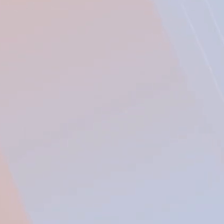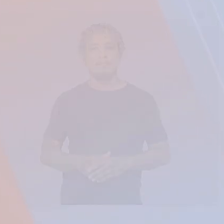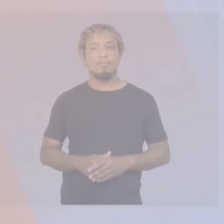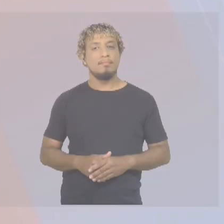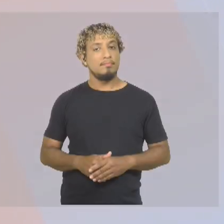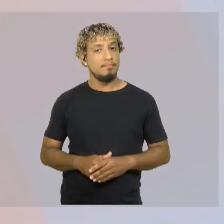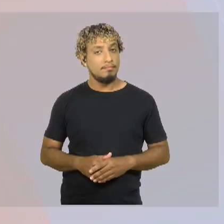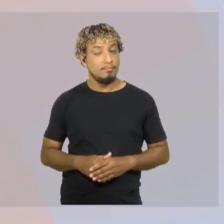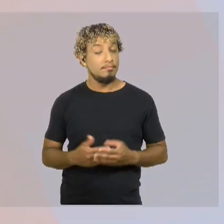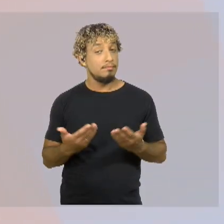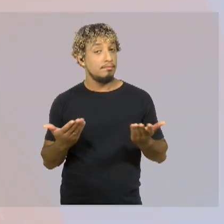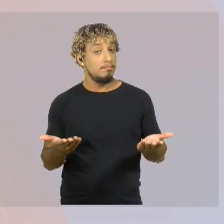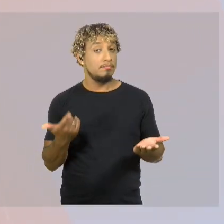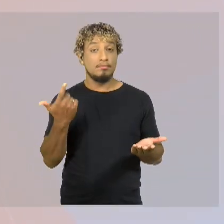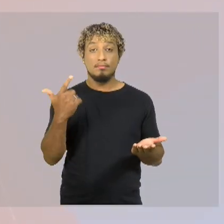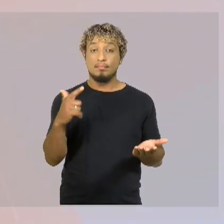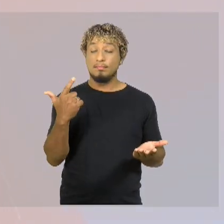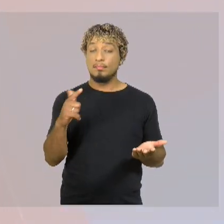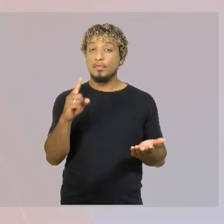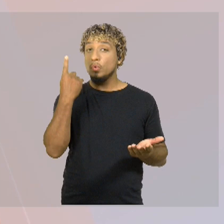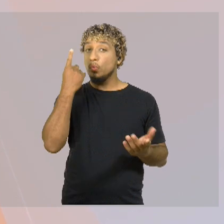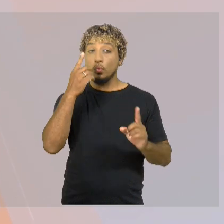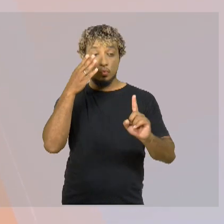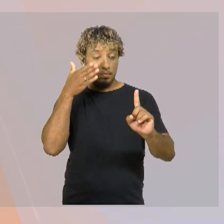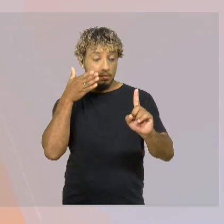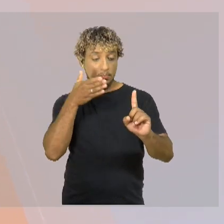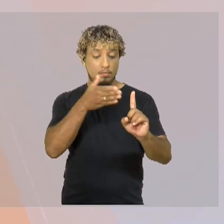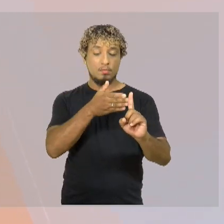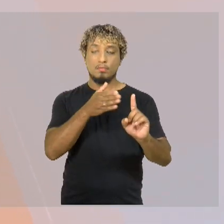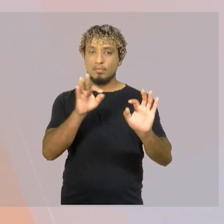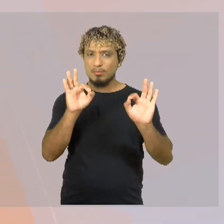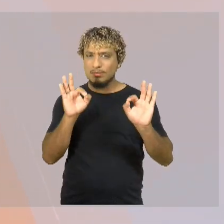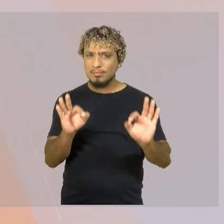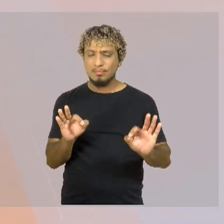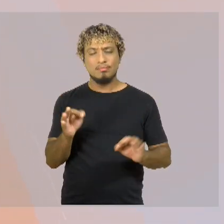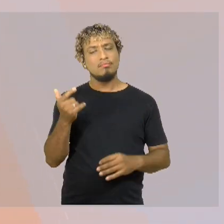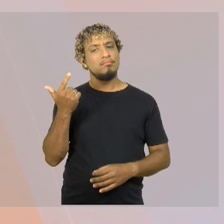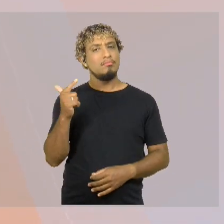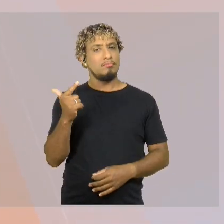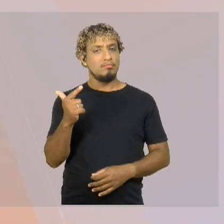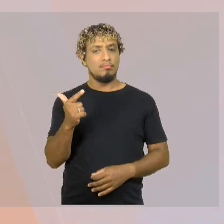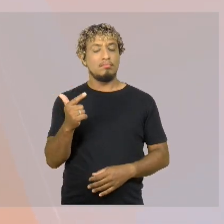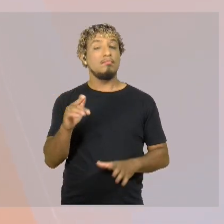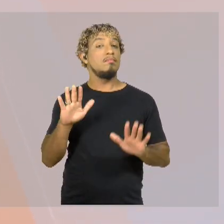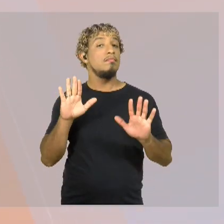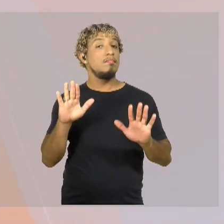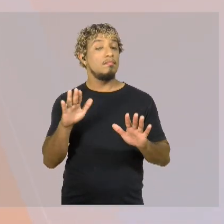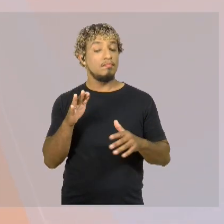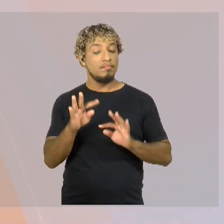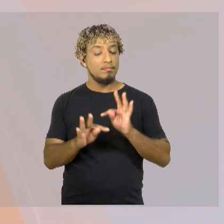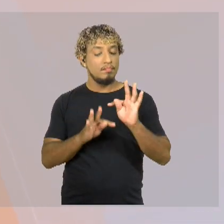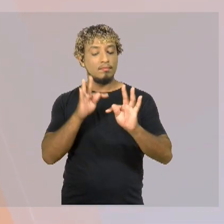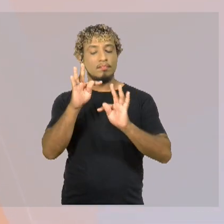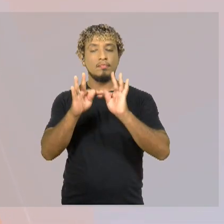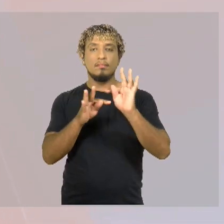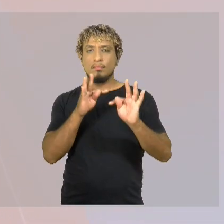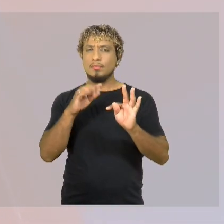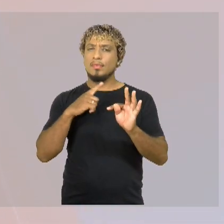Na verdade, não existe um tratamento único. O tratamento da fibromialgia é um tratamento